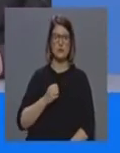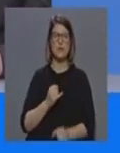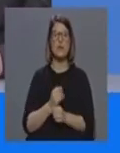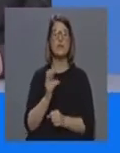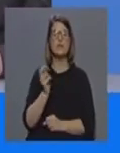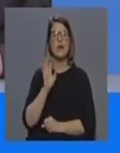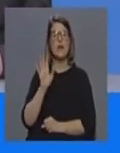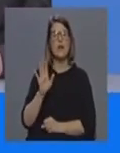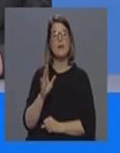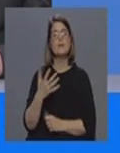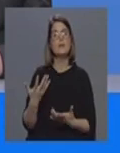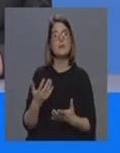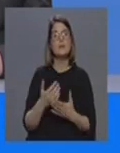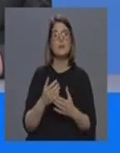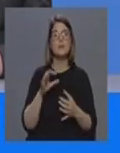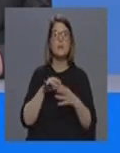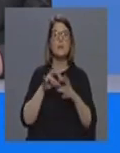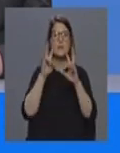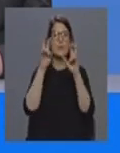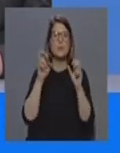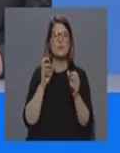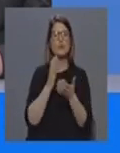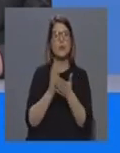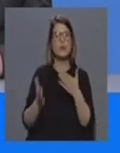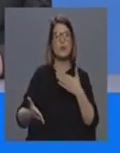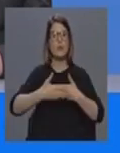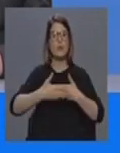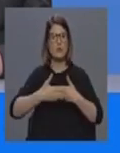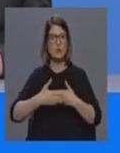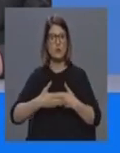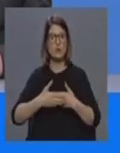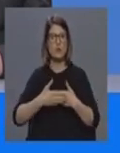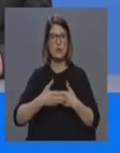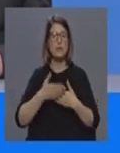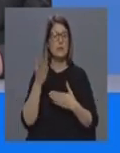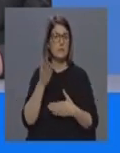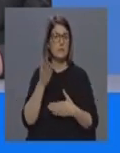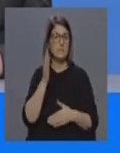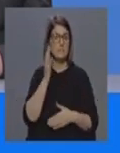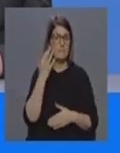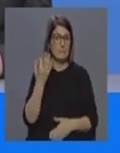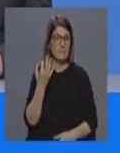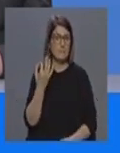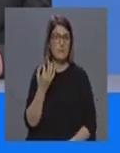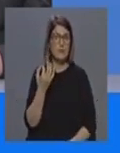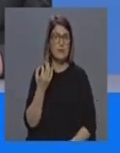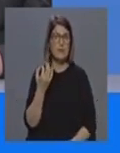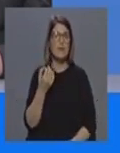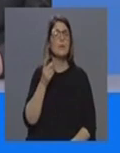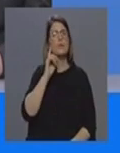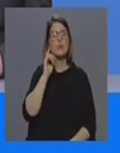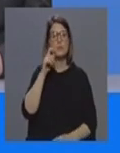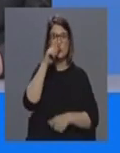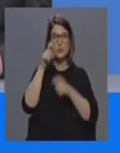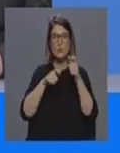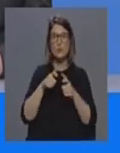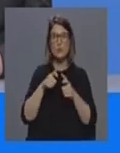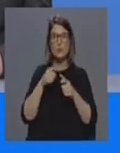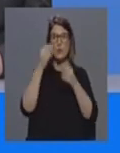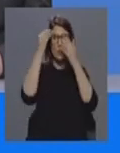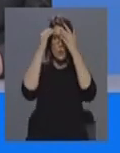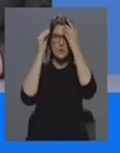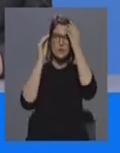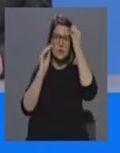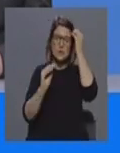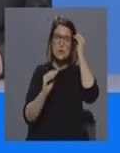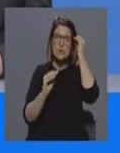Concretamente, em relação à questão das escolas e do encerramento das escolas, como ouvimos aqui, é importante que a população siga as recomendações. Como é que se consegue